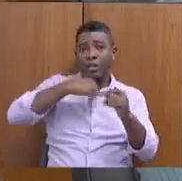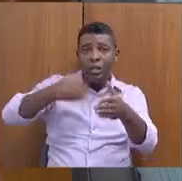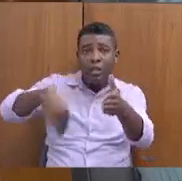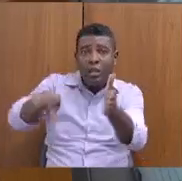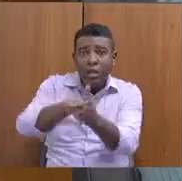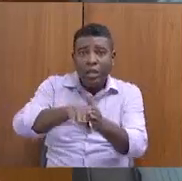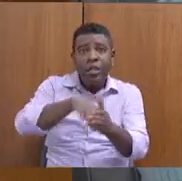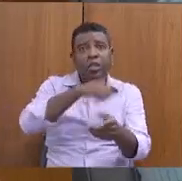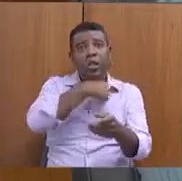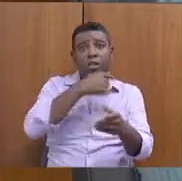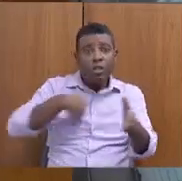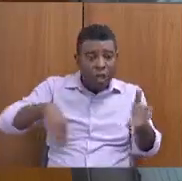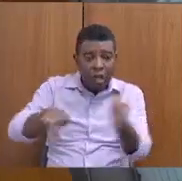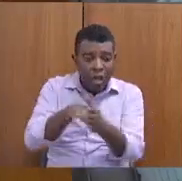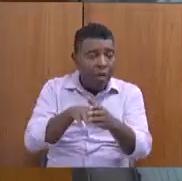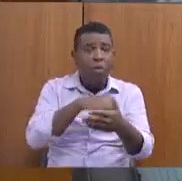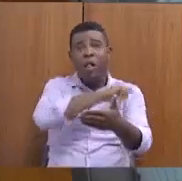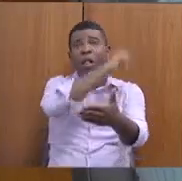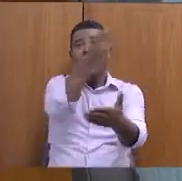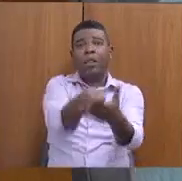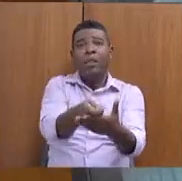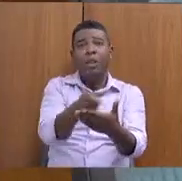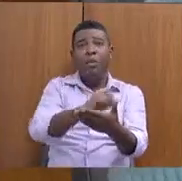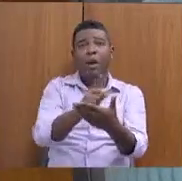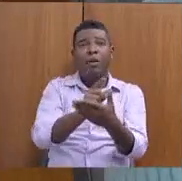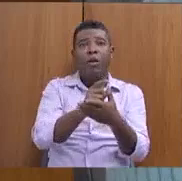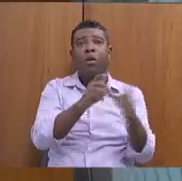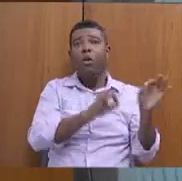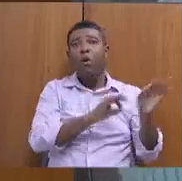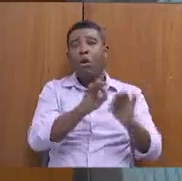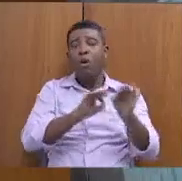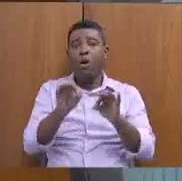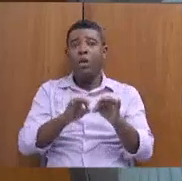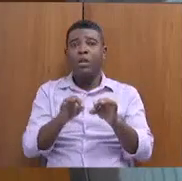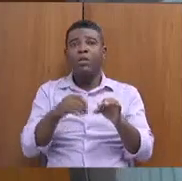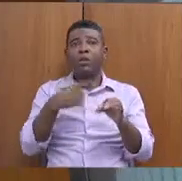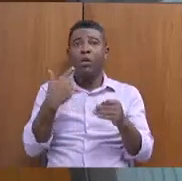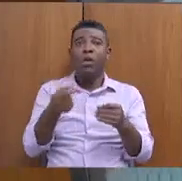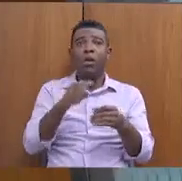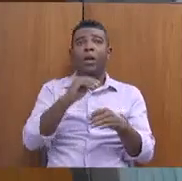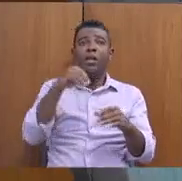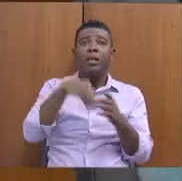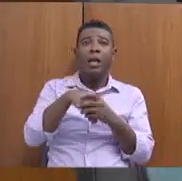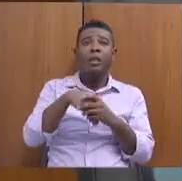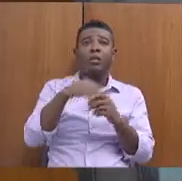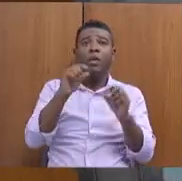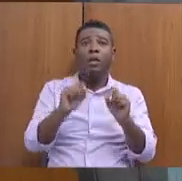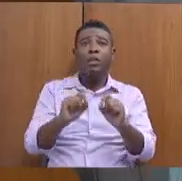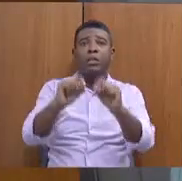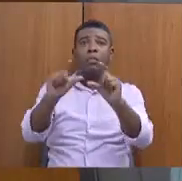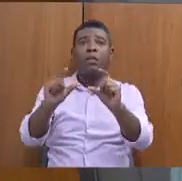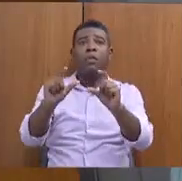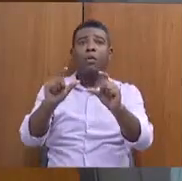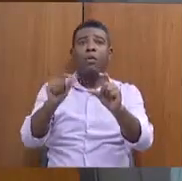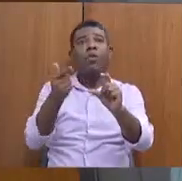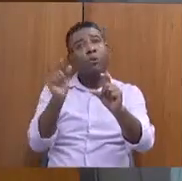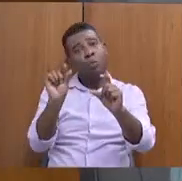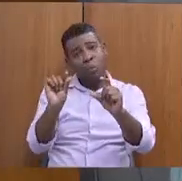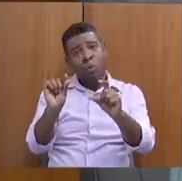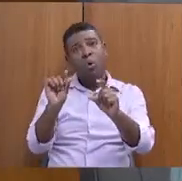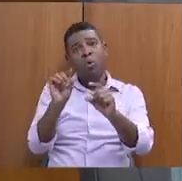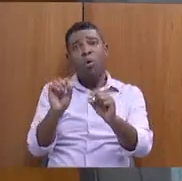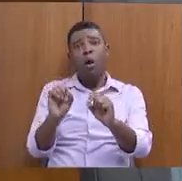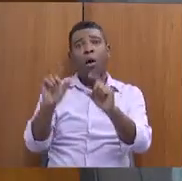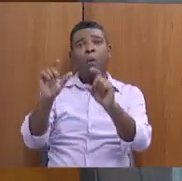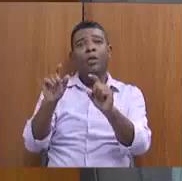pago, e nós regularizamos, e, ano passado, nós aumentamos pouco, dentro do nosso exame, mas nós aumentamos. Então, o nosso compromisso